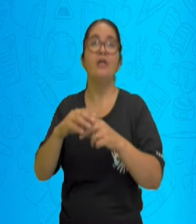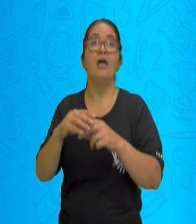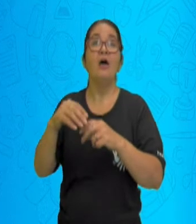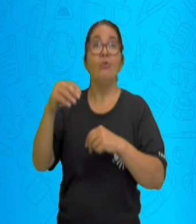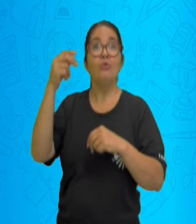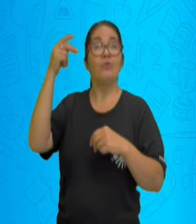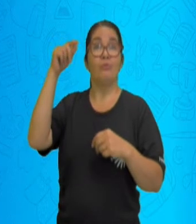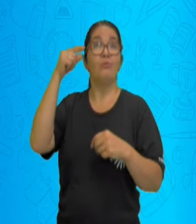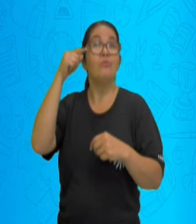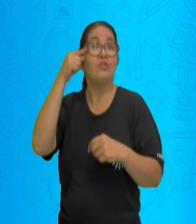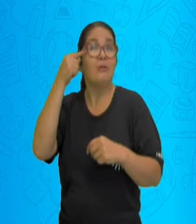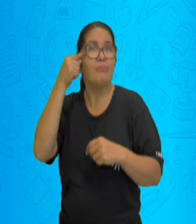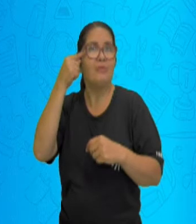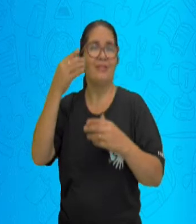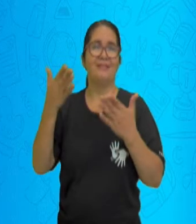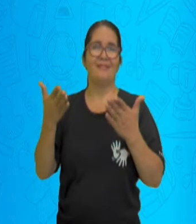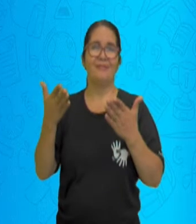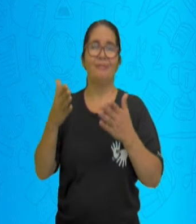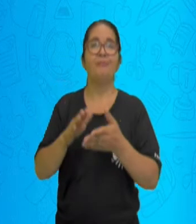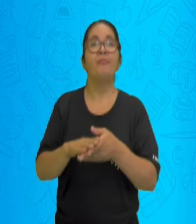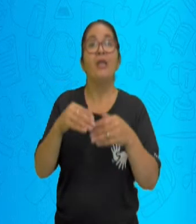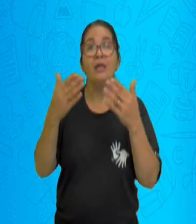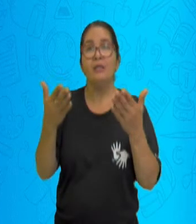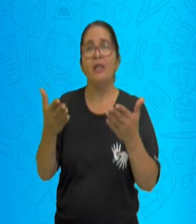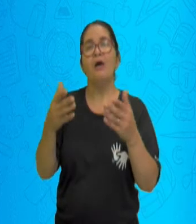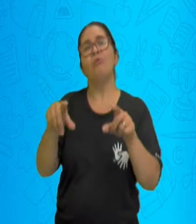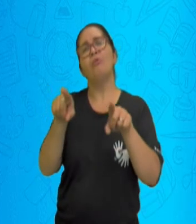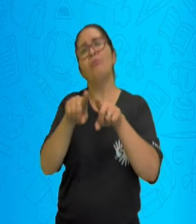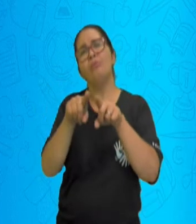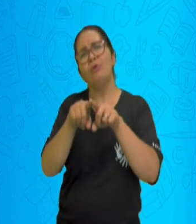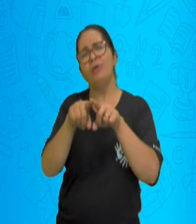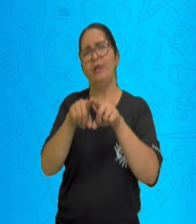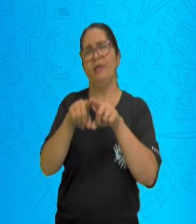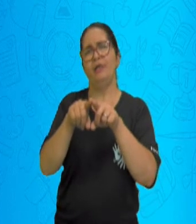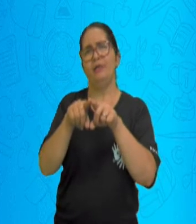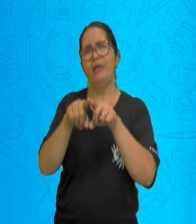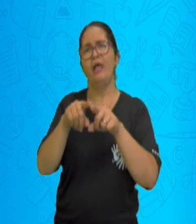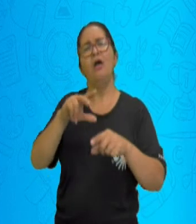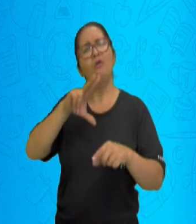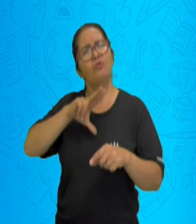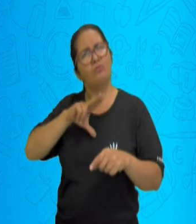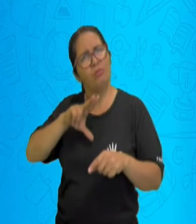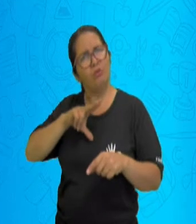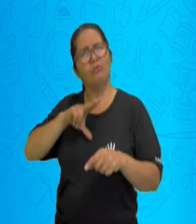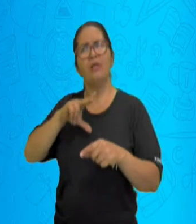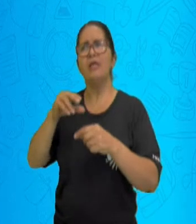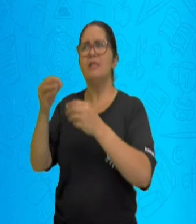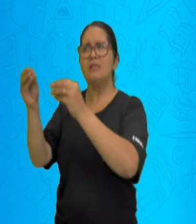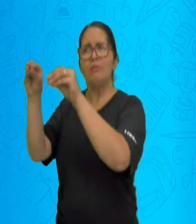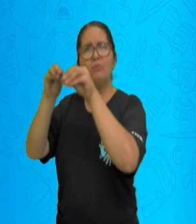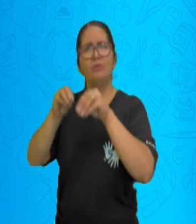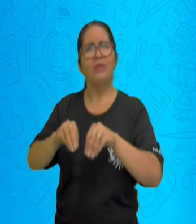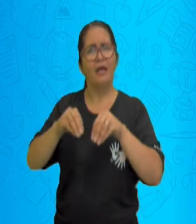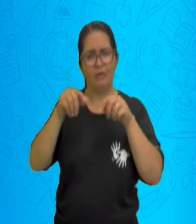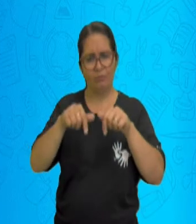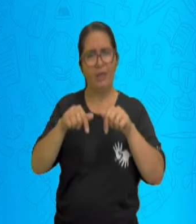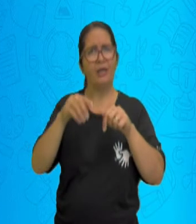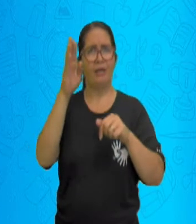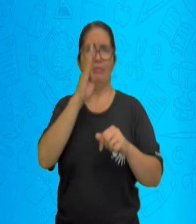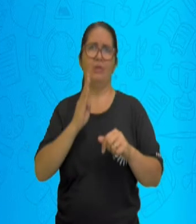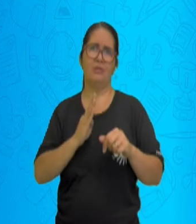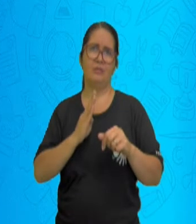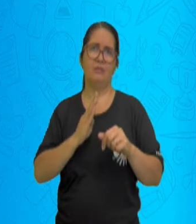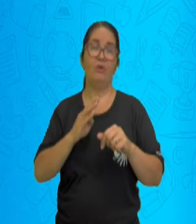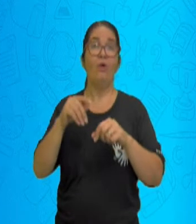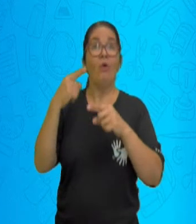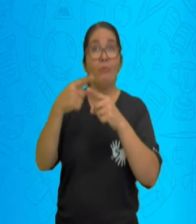em virtude de difíceis condições econômicas de Portugal. Instalaram-se principalmente no Rio de Janeiro e São Paulo.